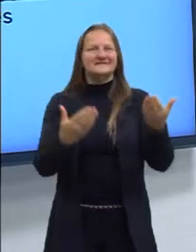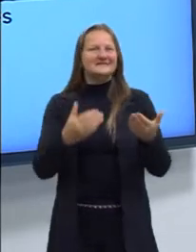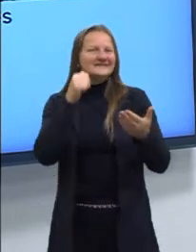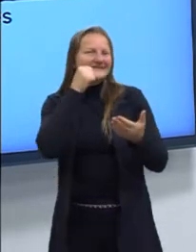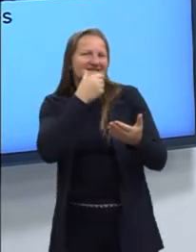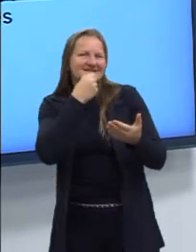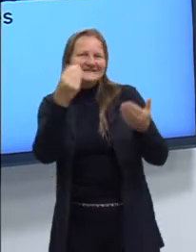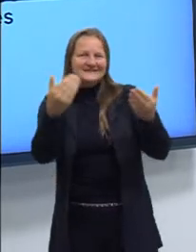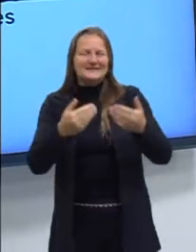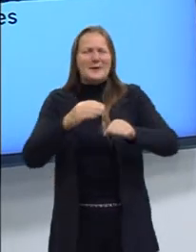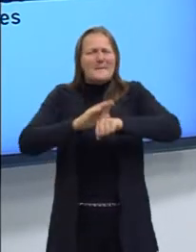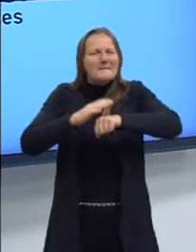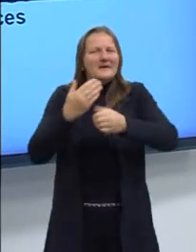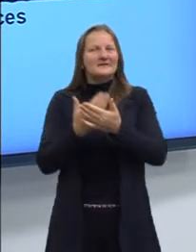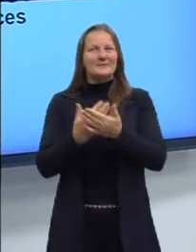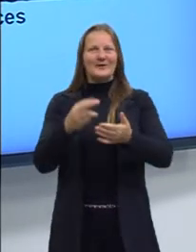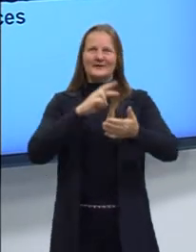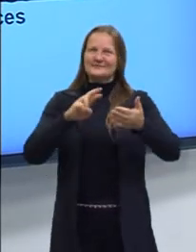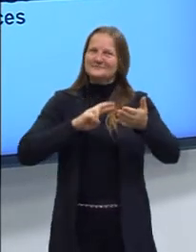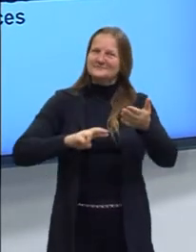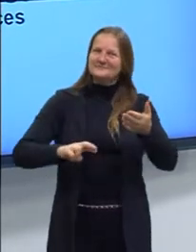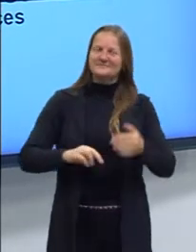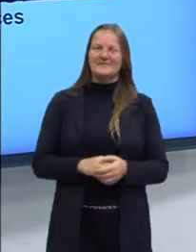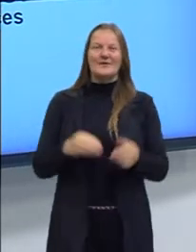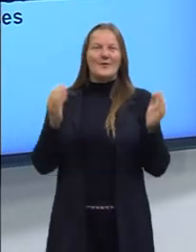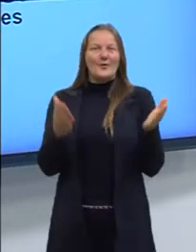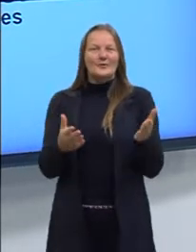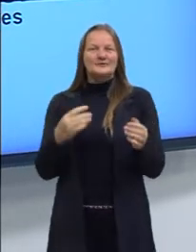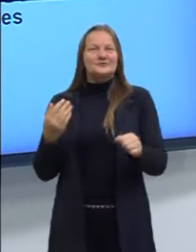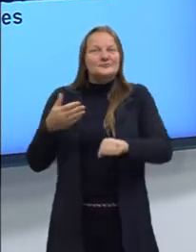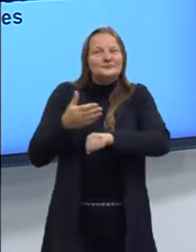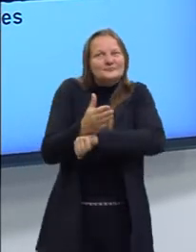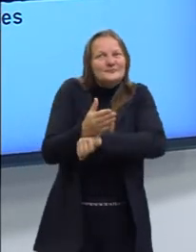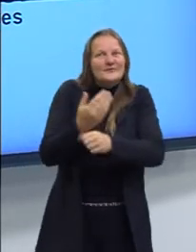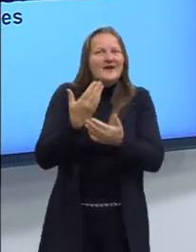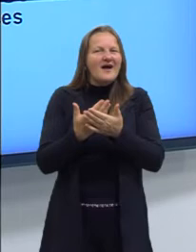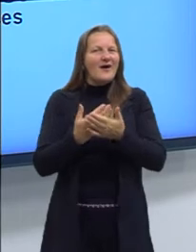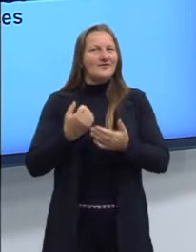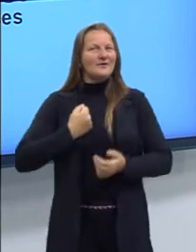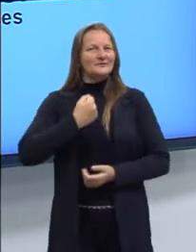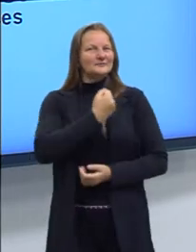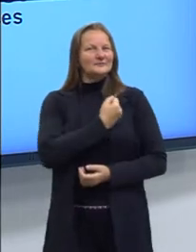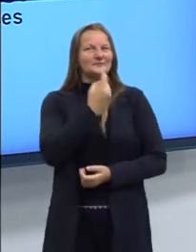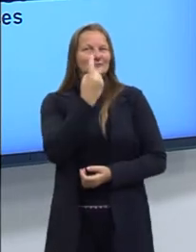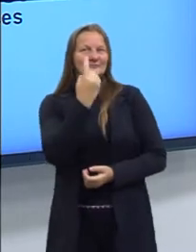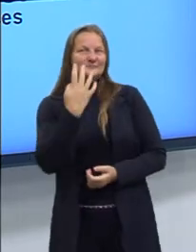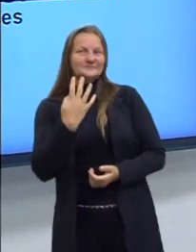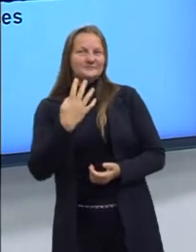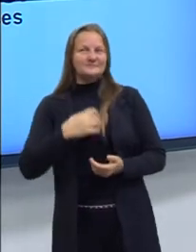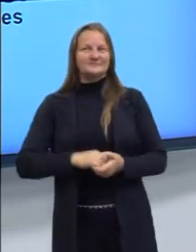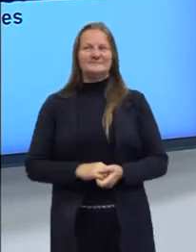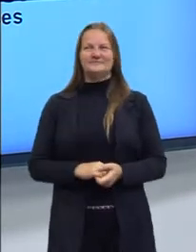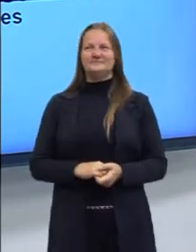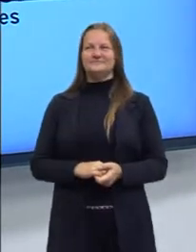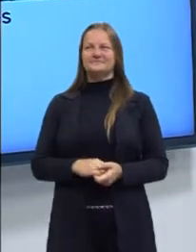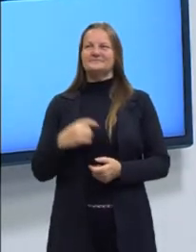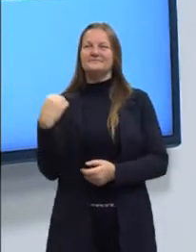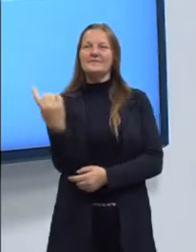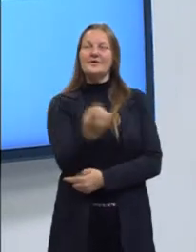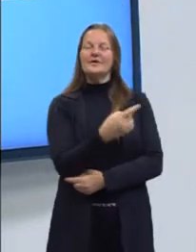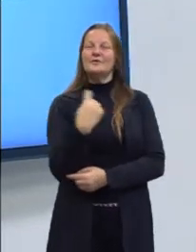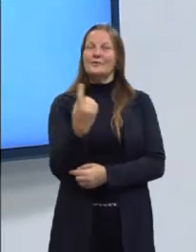-vinda a mais uma aula de redação. Hoje nós entramos na nossa aula número 14. E nós,